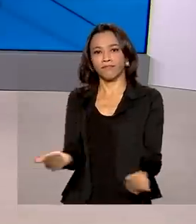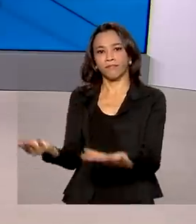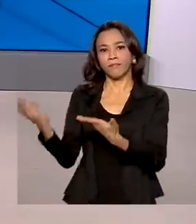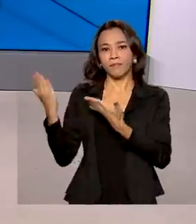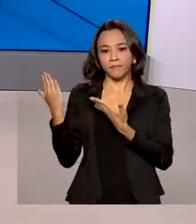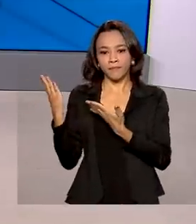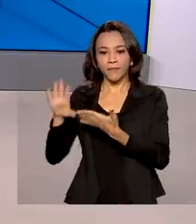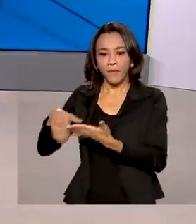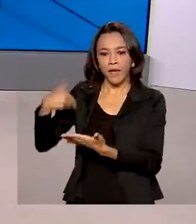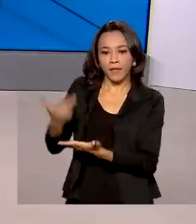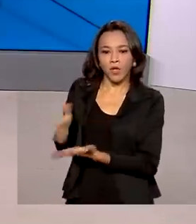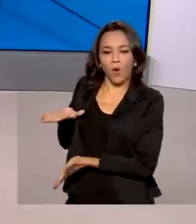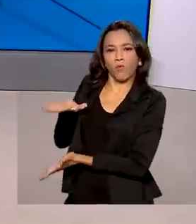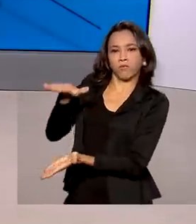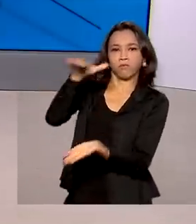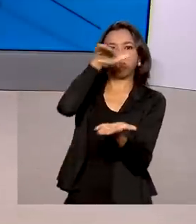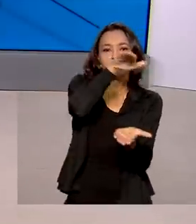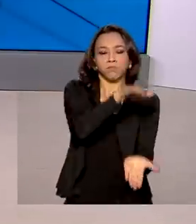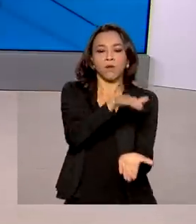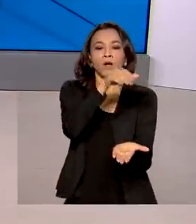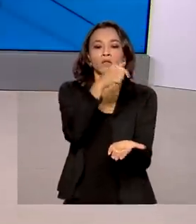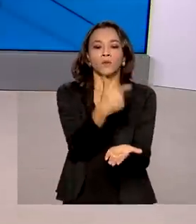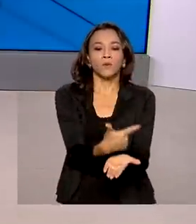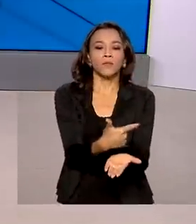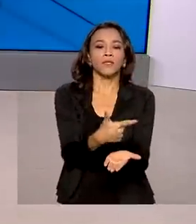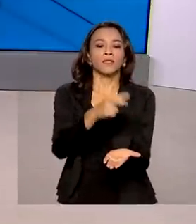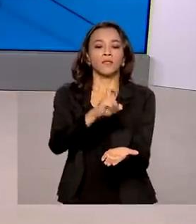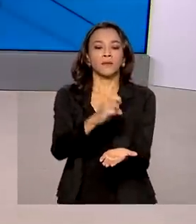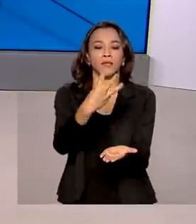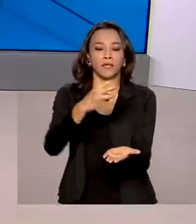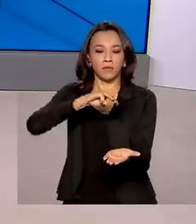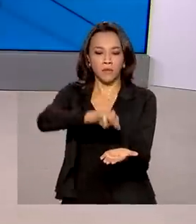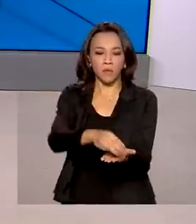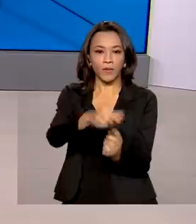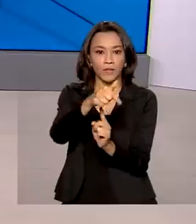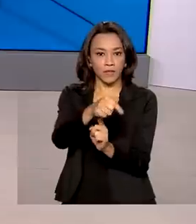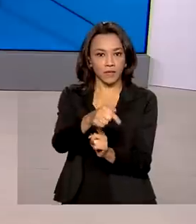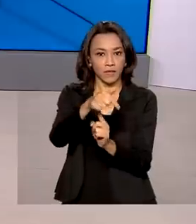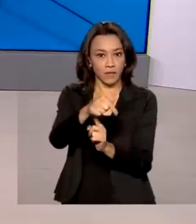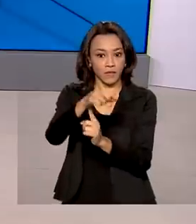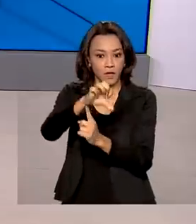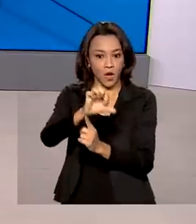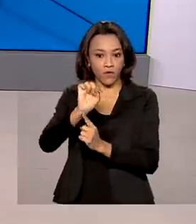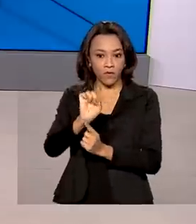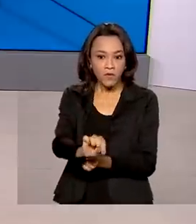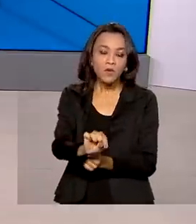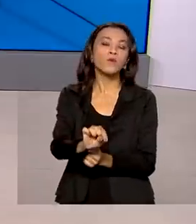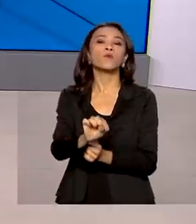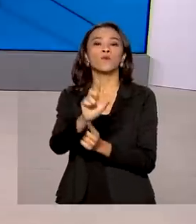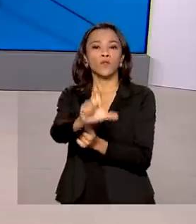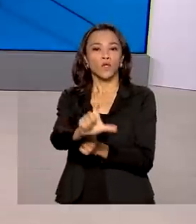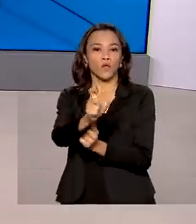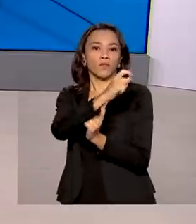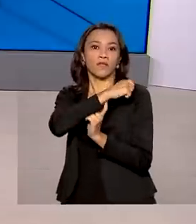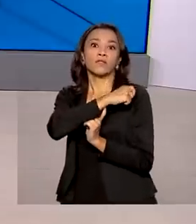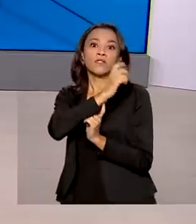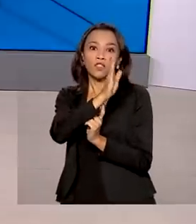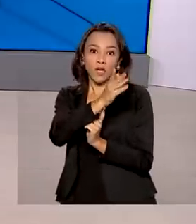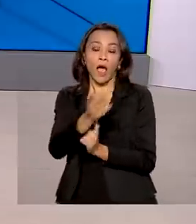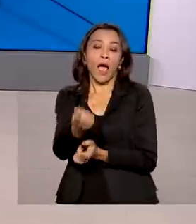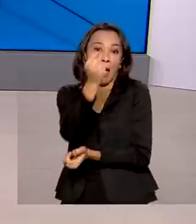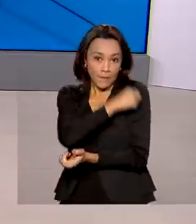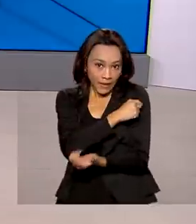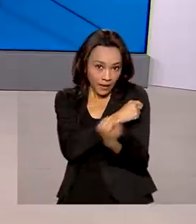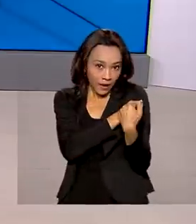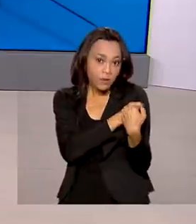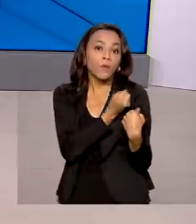foram distribuídas 253 milhões 779 mil doses de vacina. As doses aplicadas